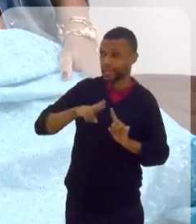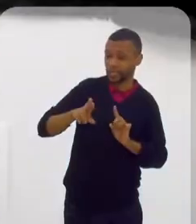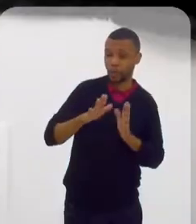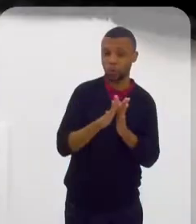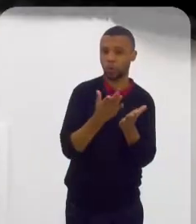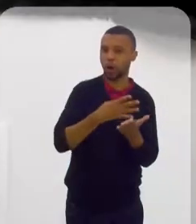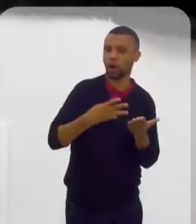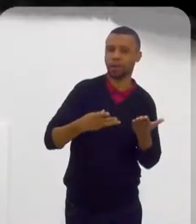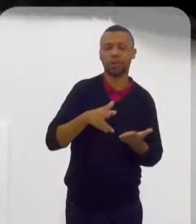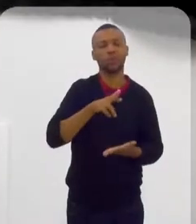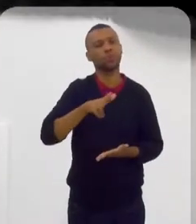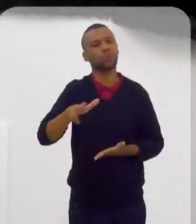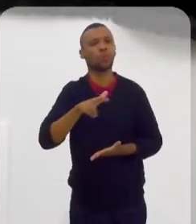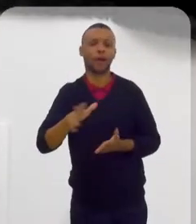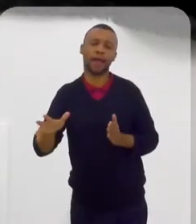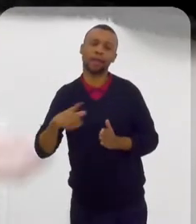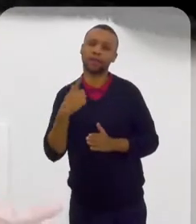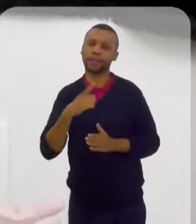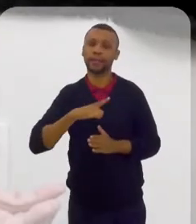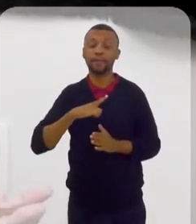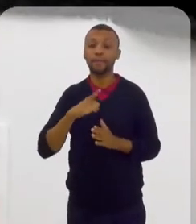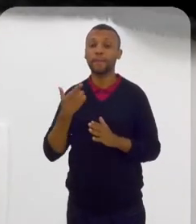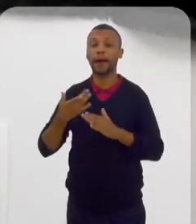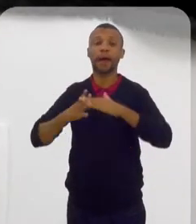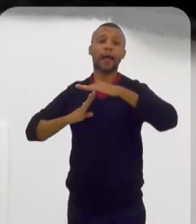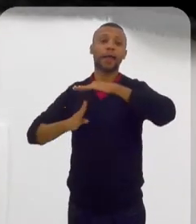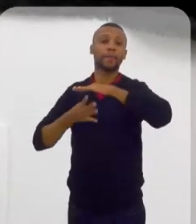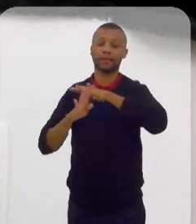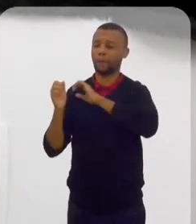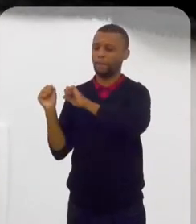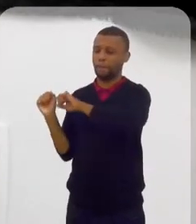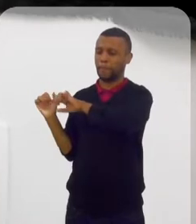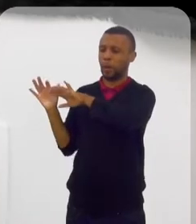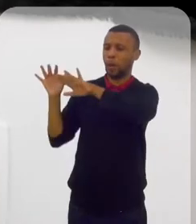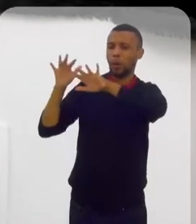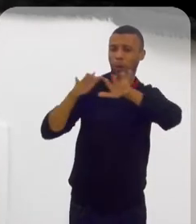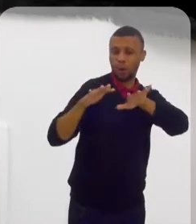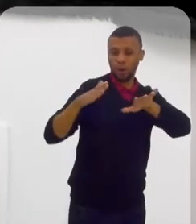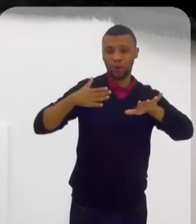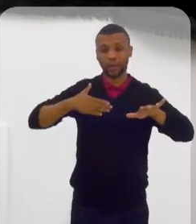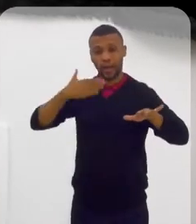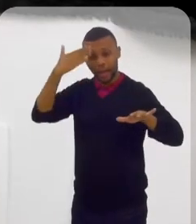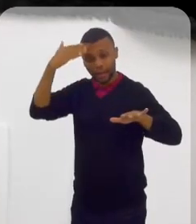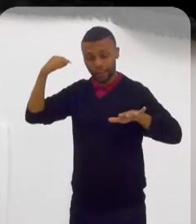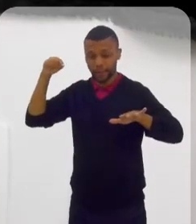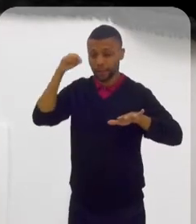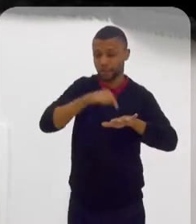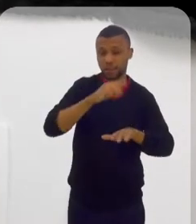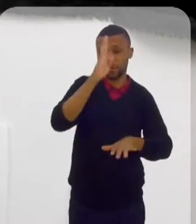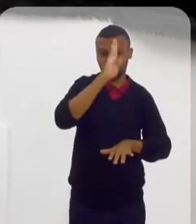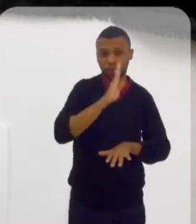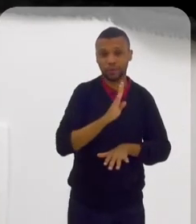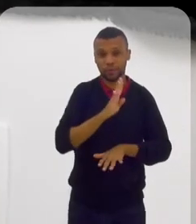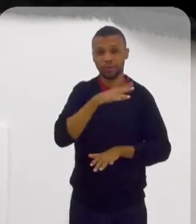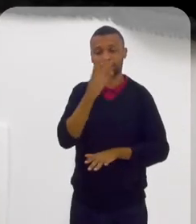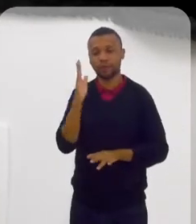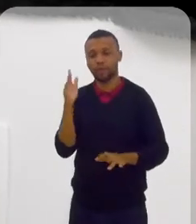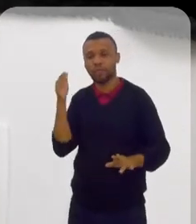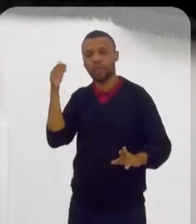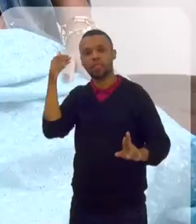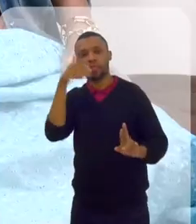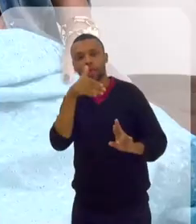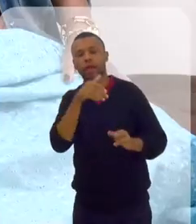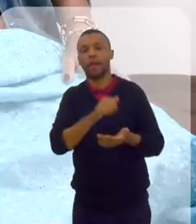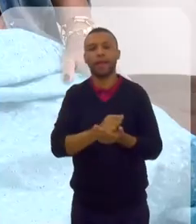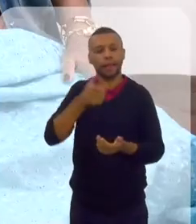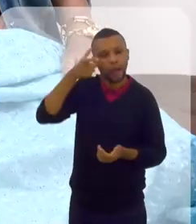bem assim. Na verdade, é porque a gente teve uma migração muito grande de árabes para cá, para o Brasil, e isso ficou sempre conhecido como que